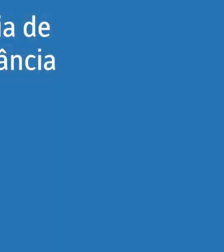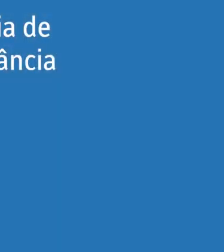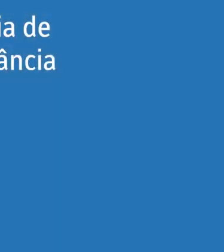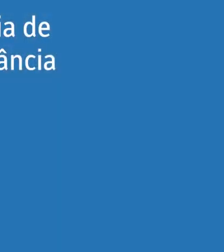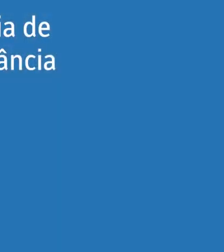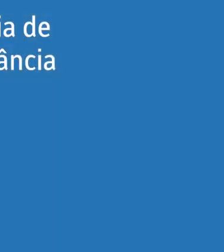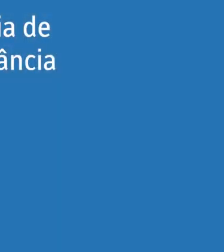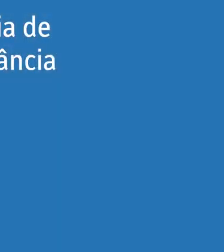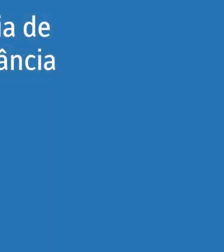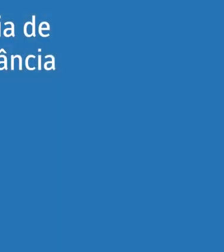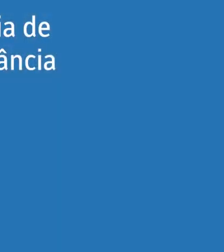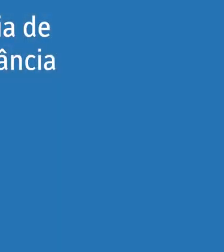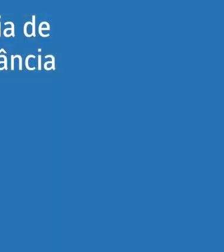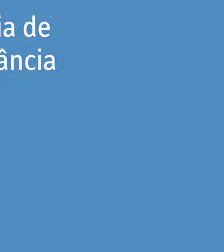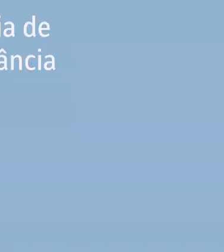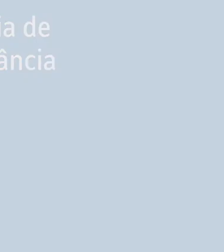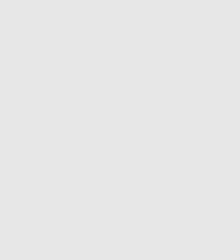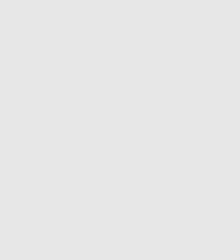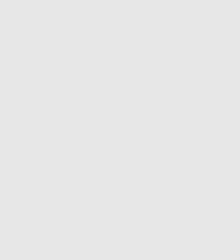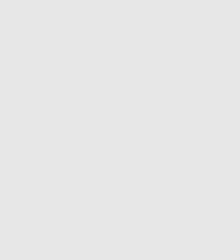próximo vídeo! Tchau! Obrigado.